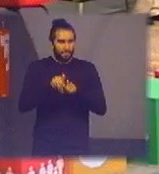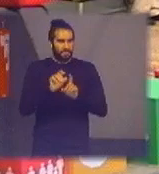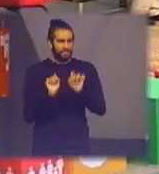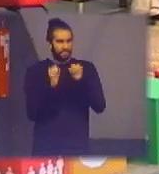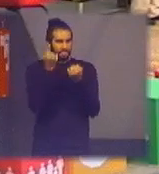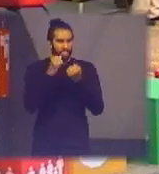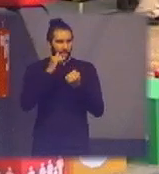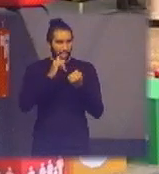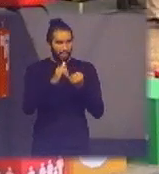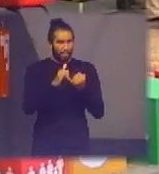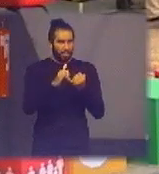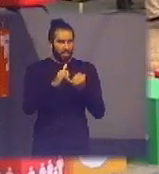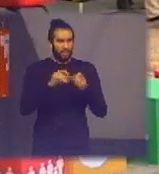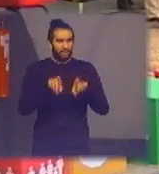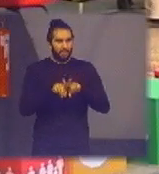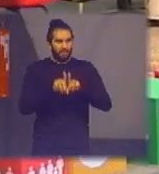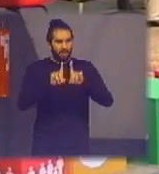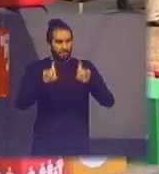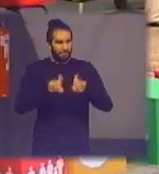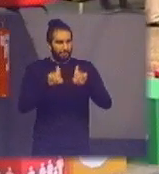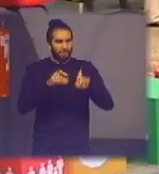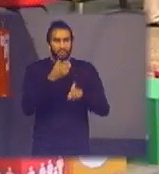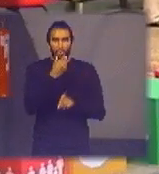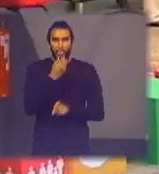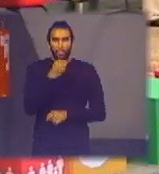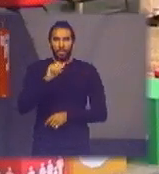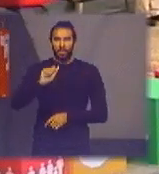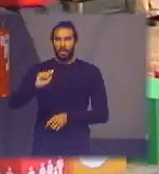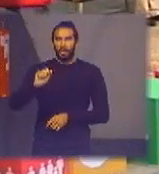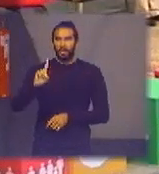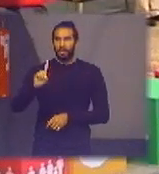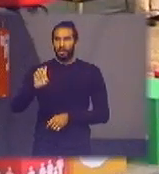elétrica e eletrônica Ademir Brescansin